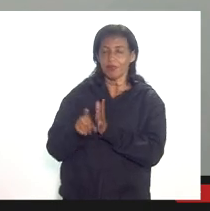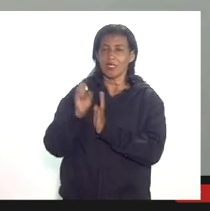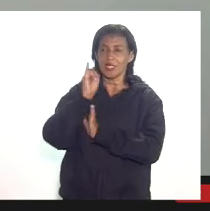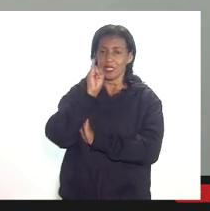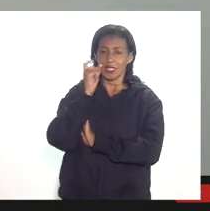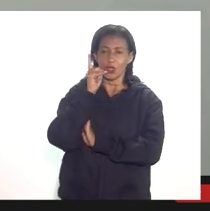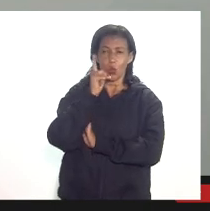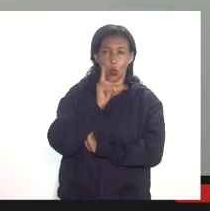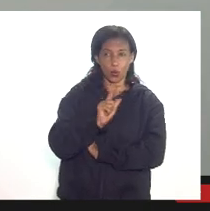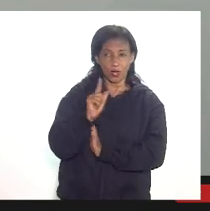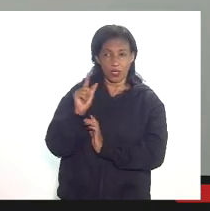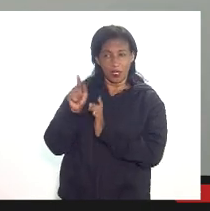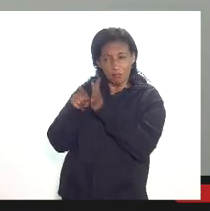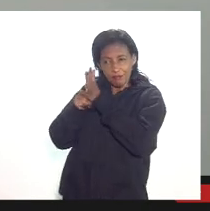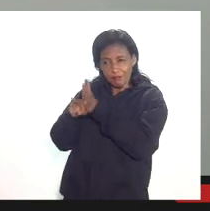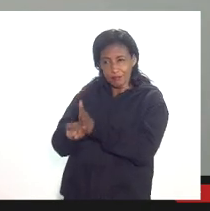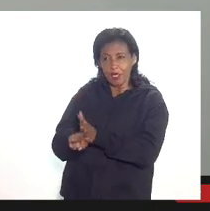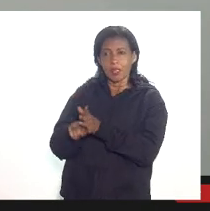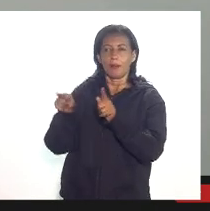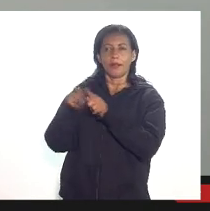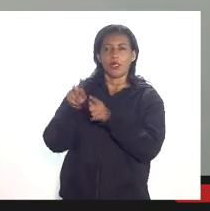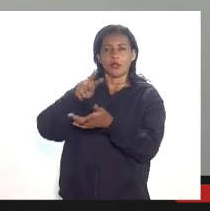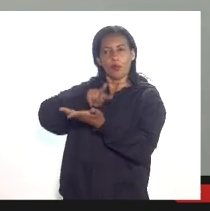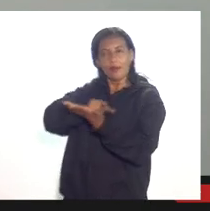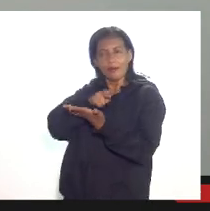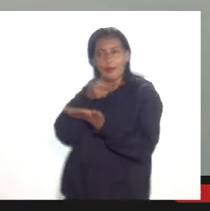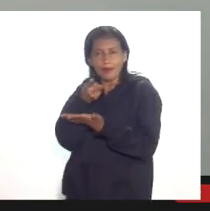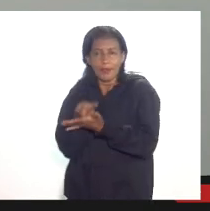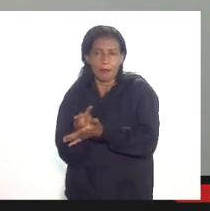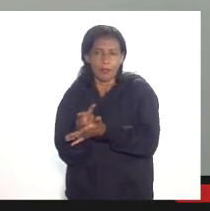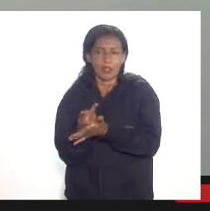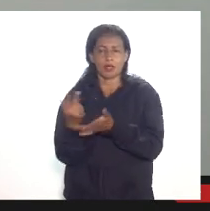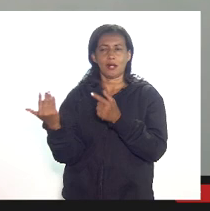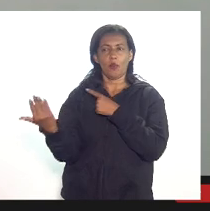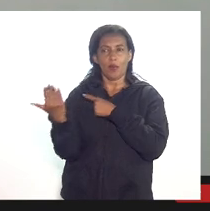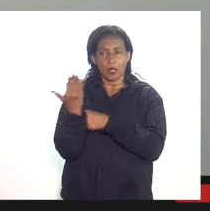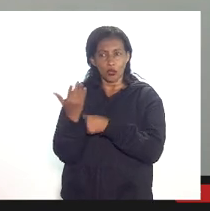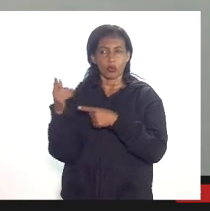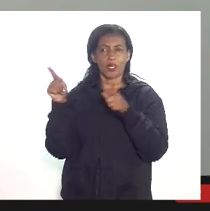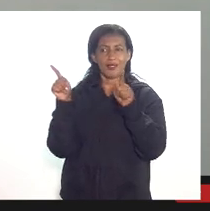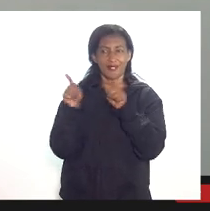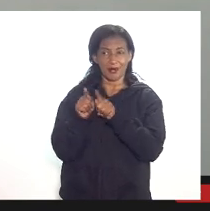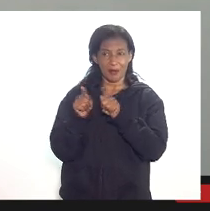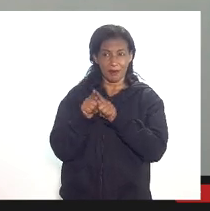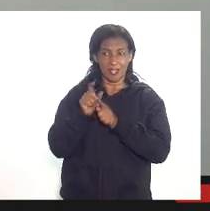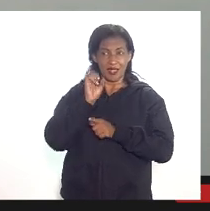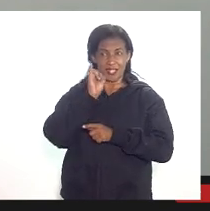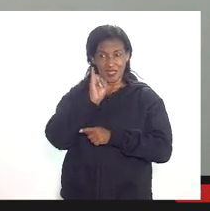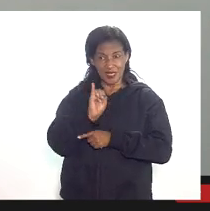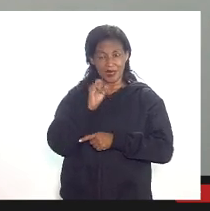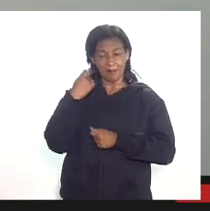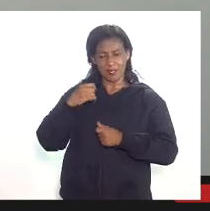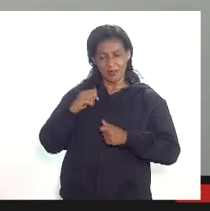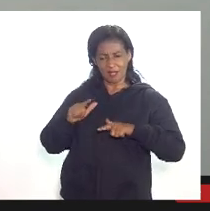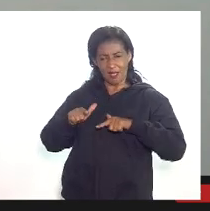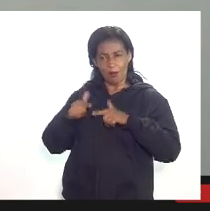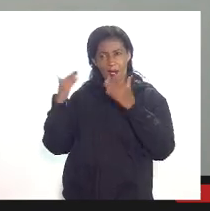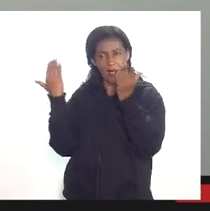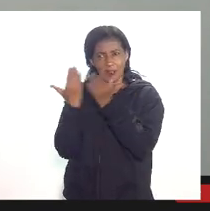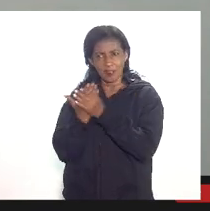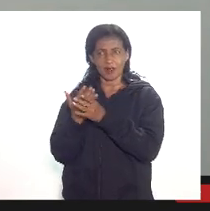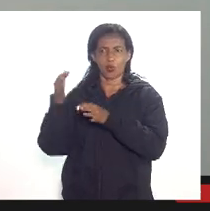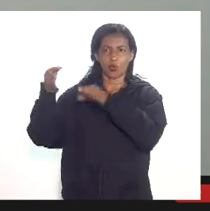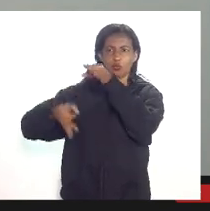da interpretação dada também por outros órgãos o que vai dificultar bastante caso a gente tenha que vir numa via judicial cobrando esses valores